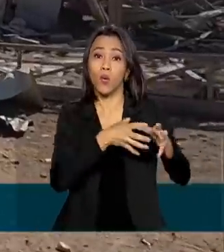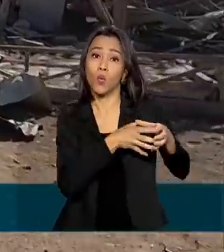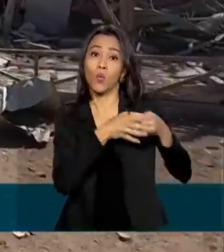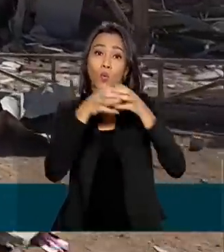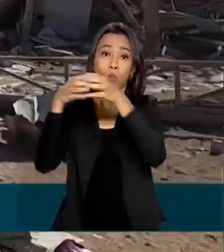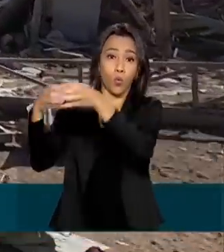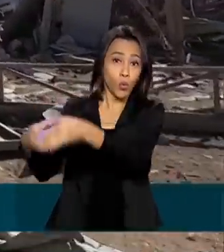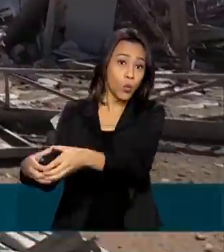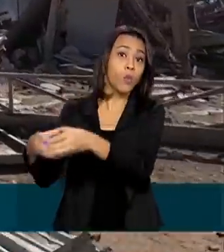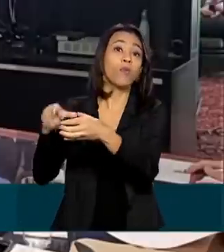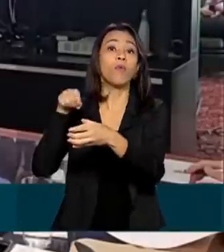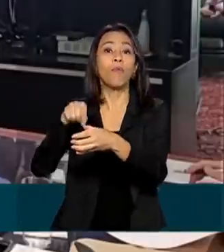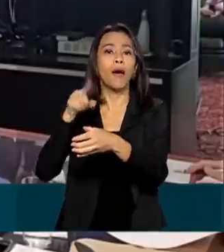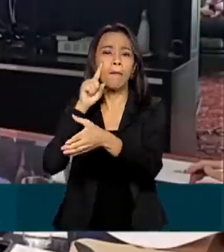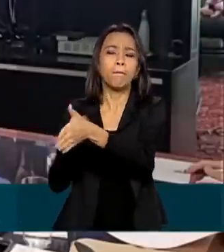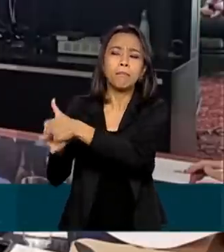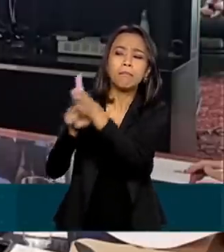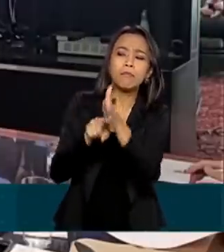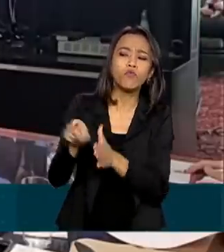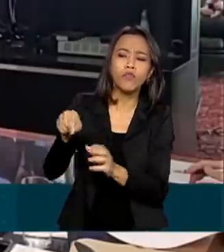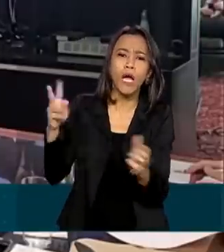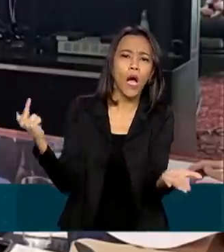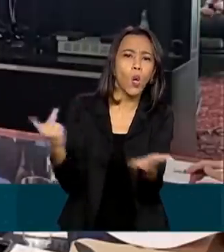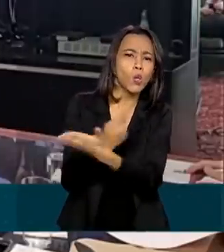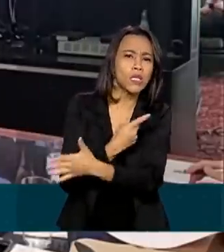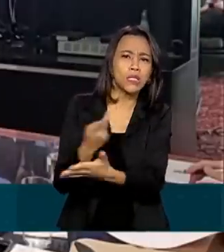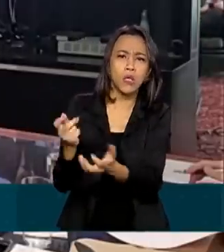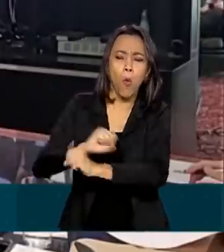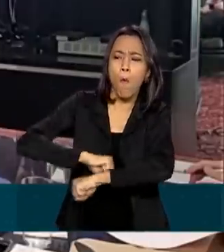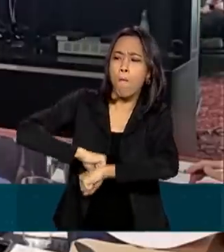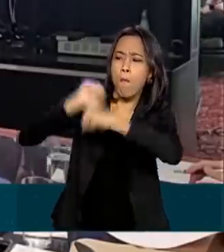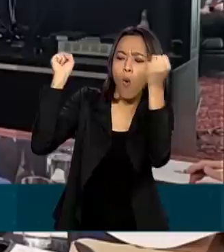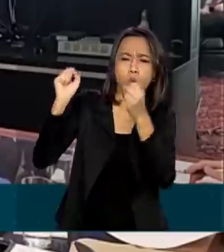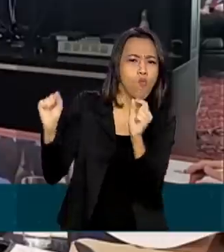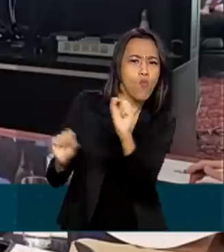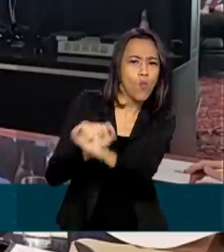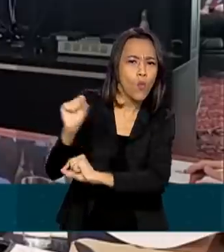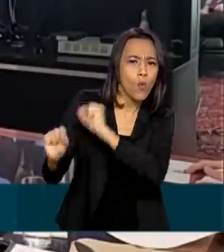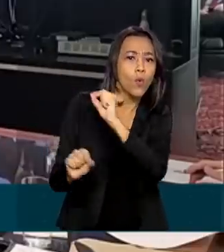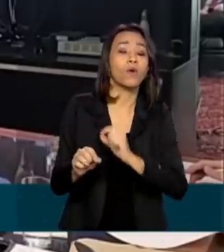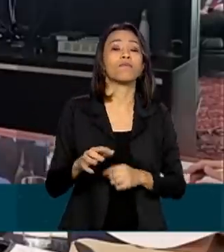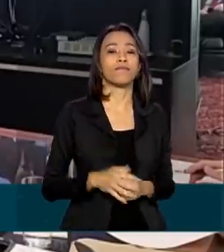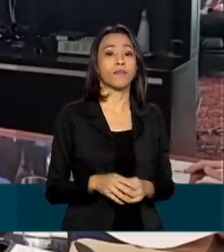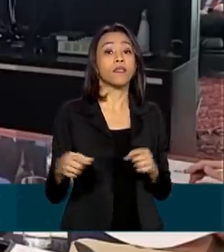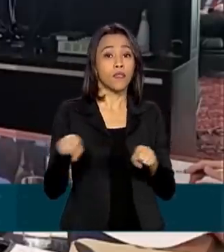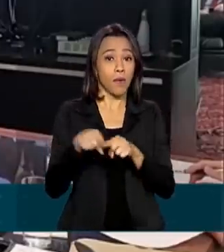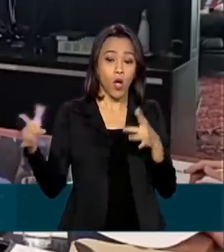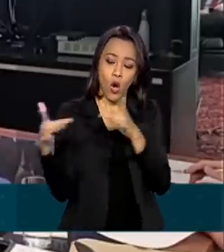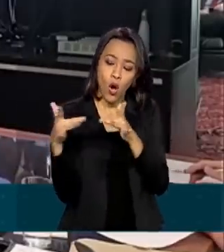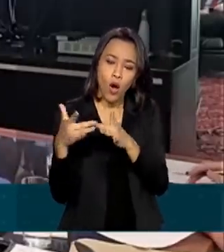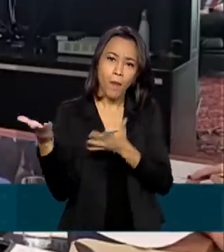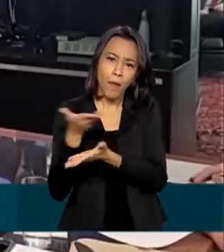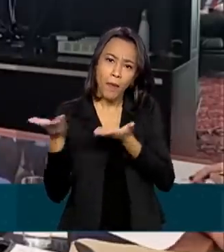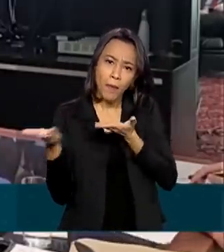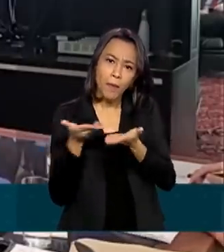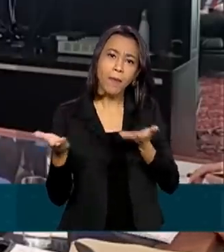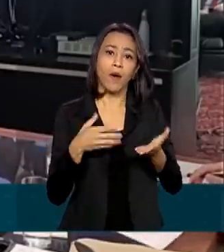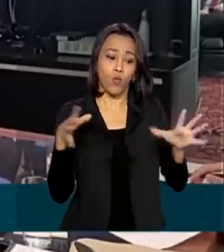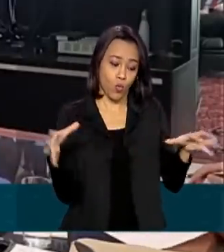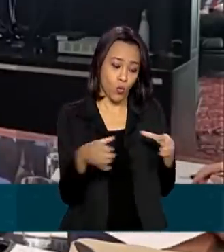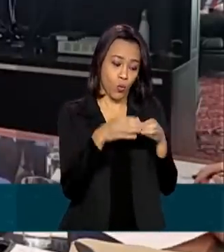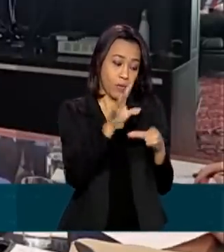investigações da explosão. Estamos acertando com o governo libanês o envio de uma equipe técnica multidisciplinar para